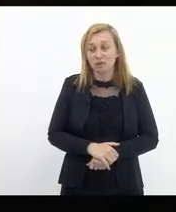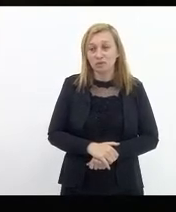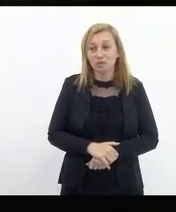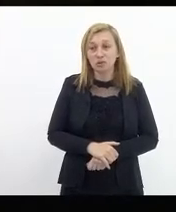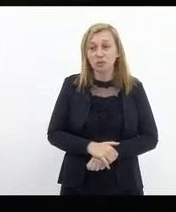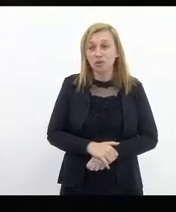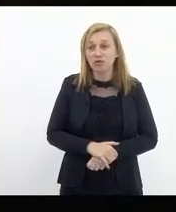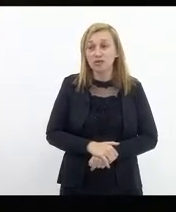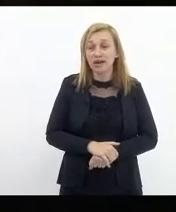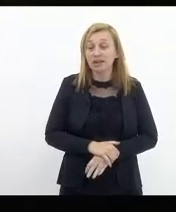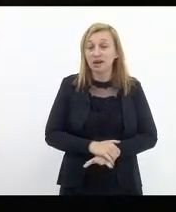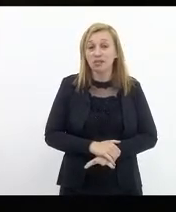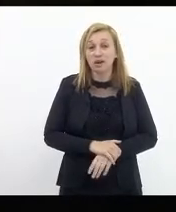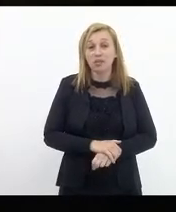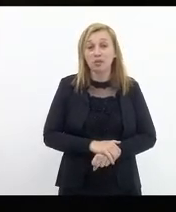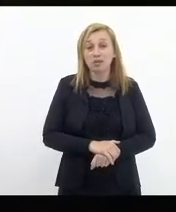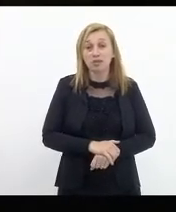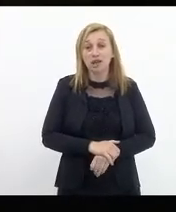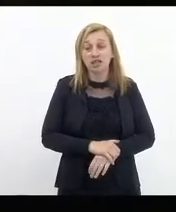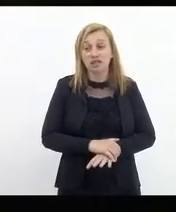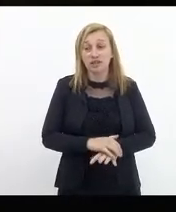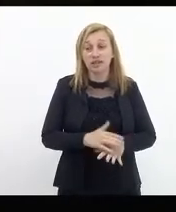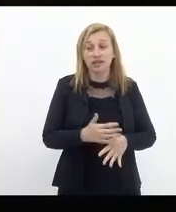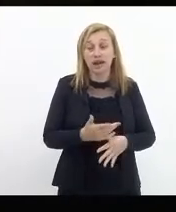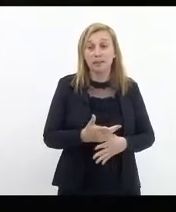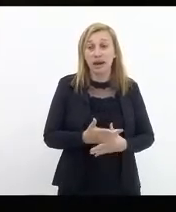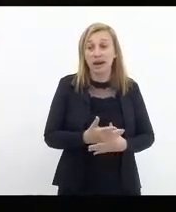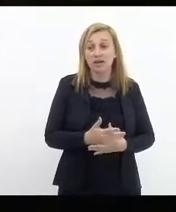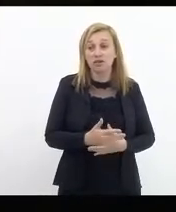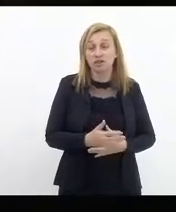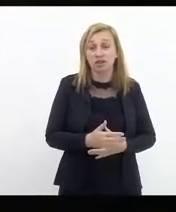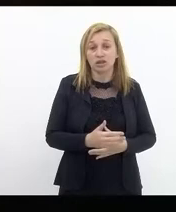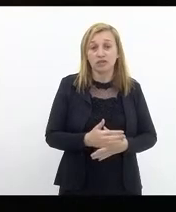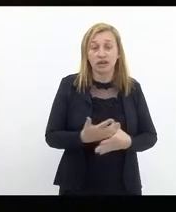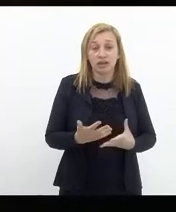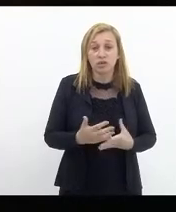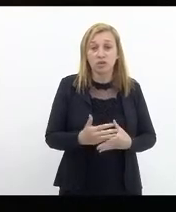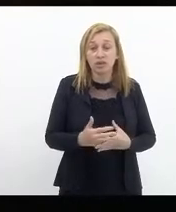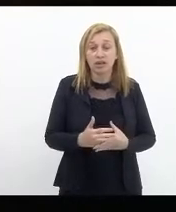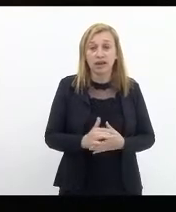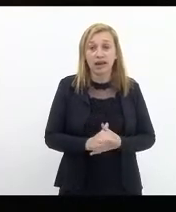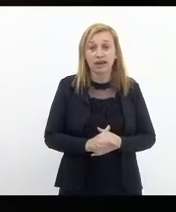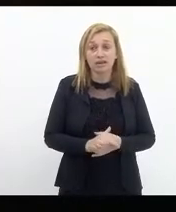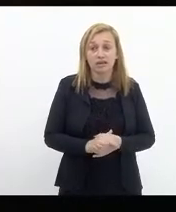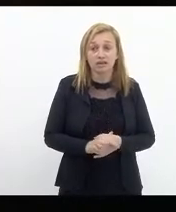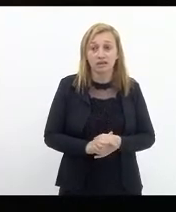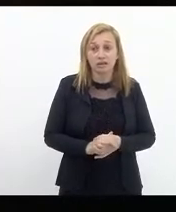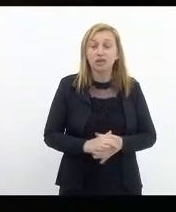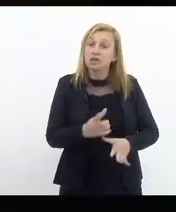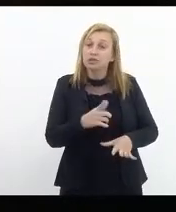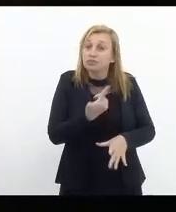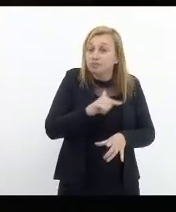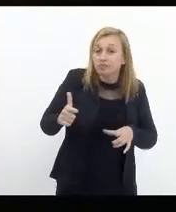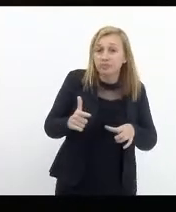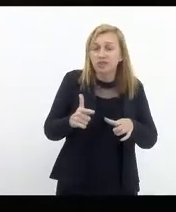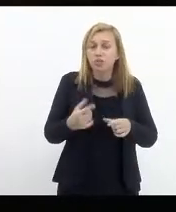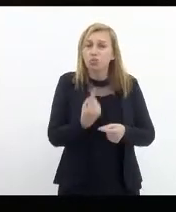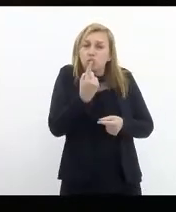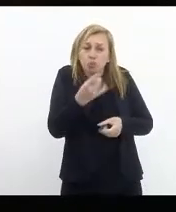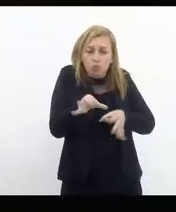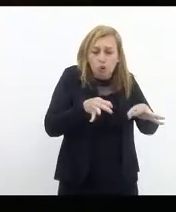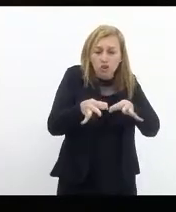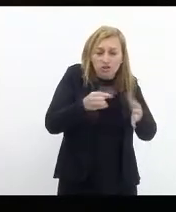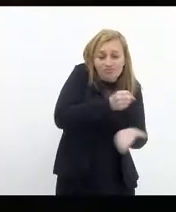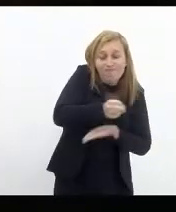apresentar projeto básico. É fundamental. Se nós não temos um projeto